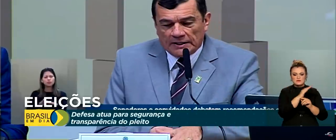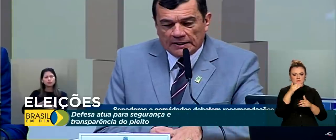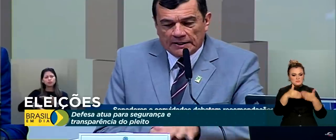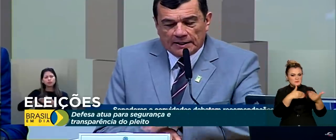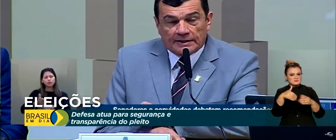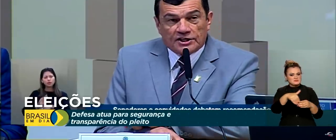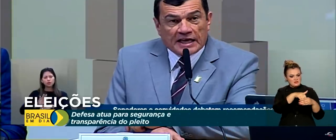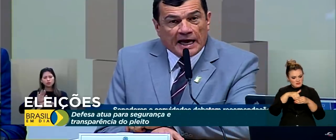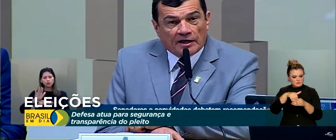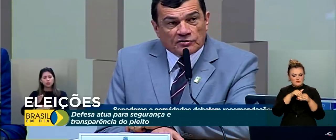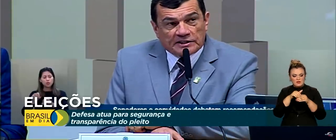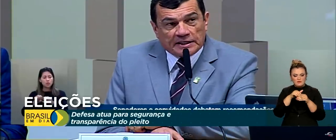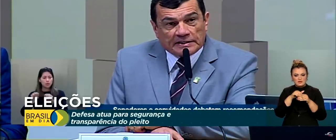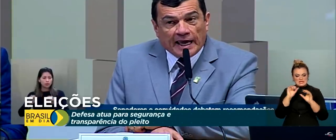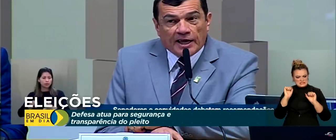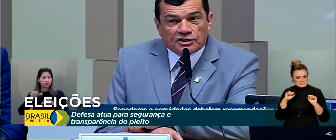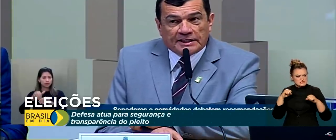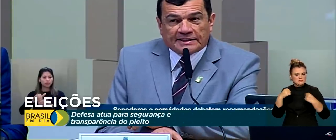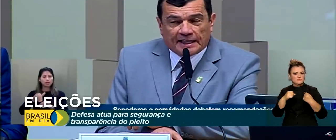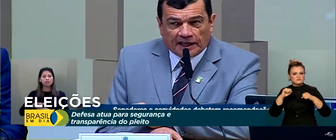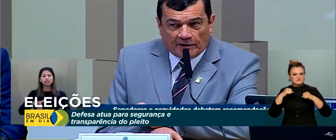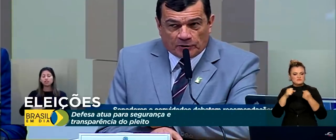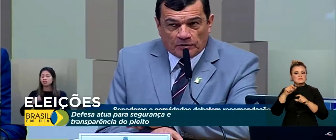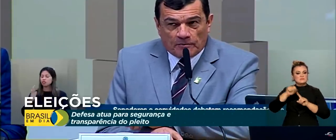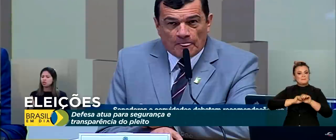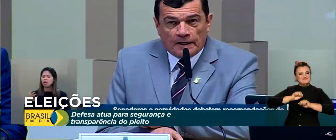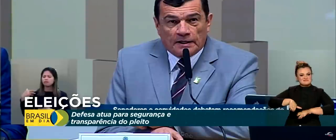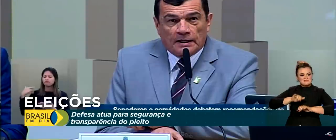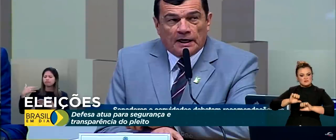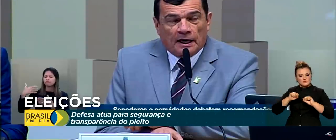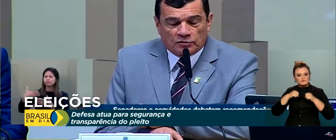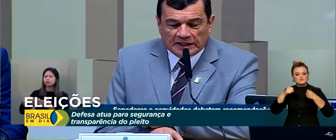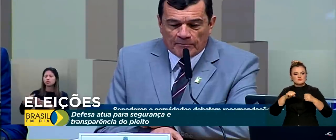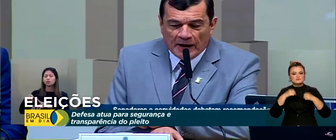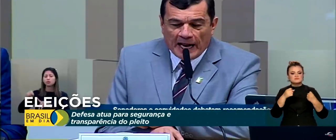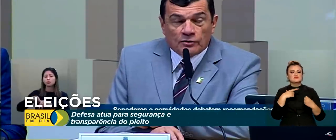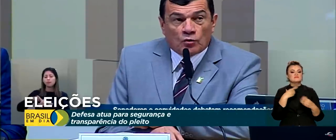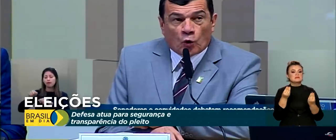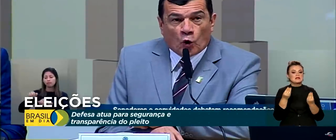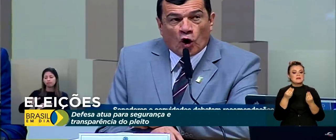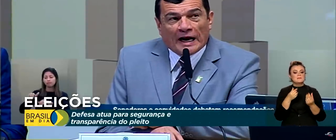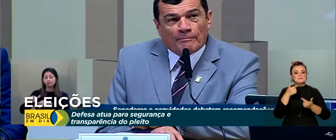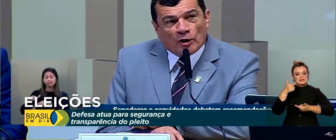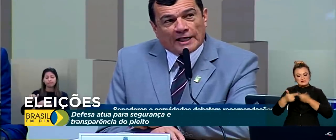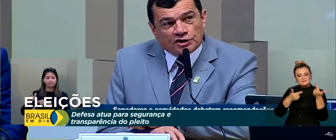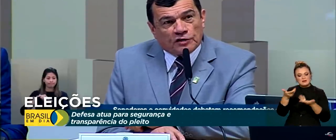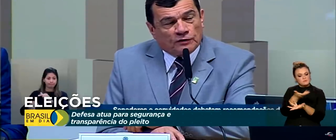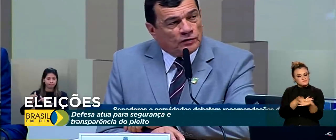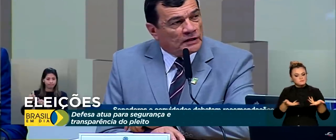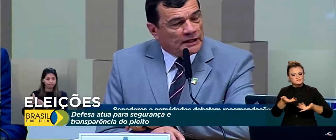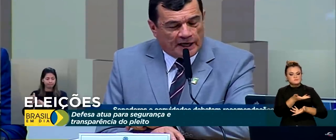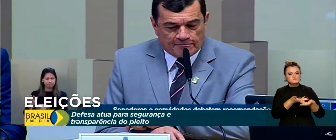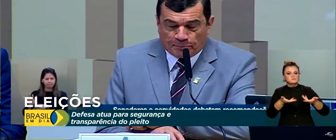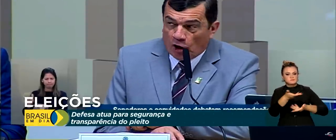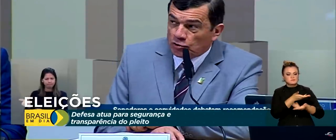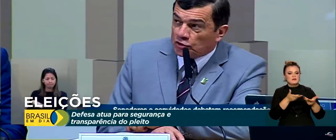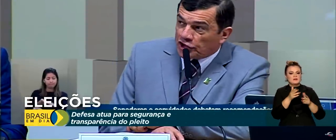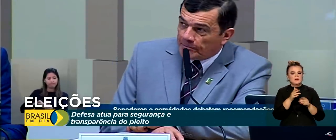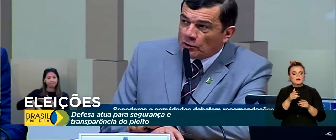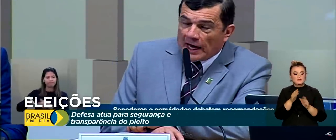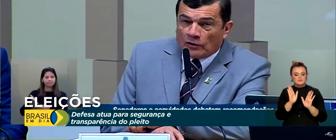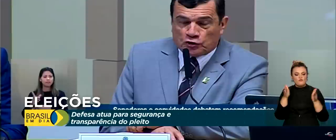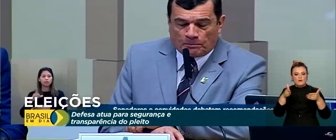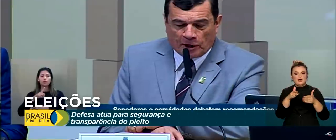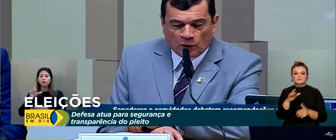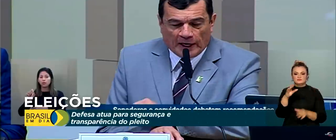dedicaram-se desde setembro a um trabalho colaborativo em prol do